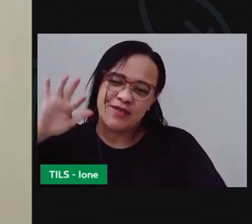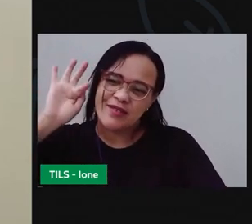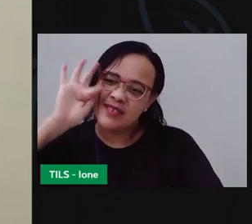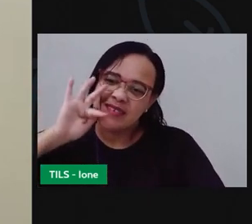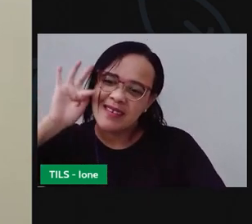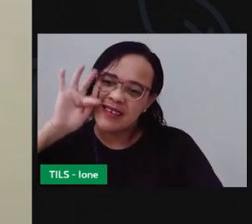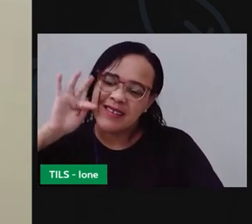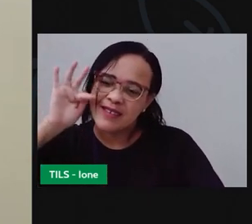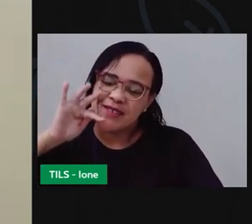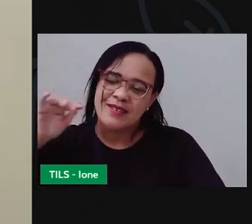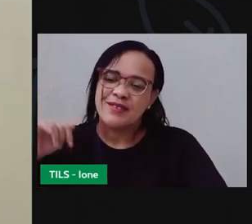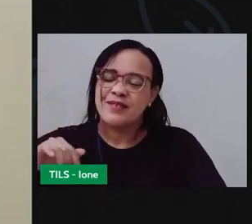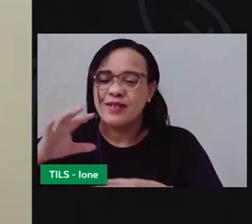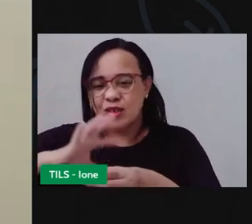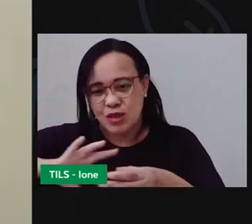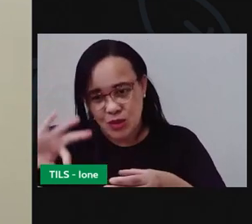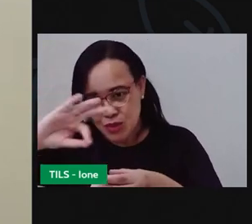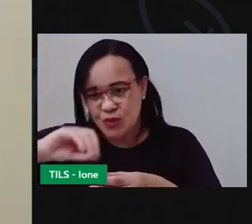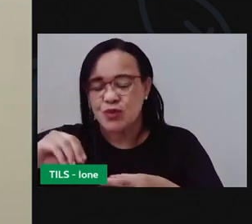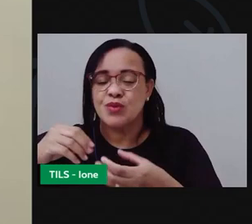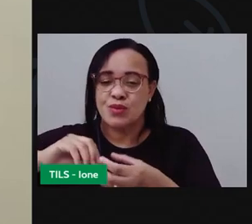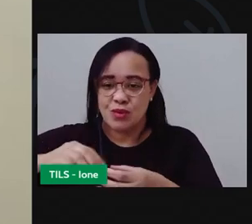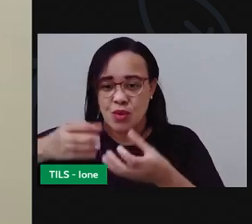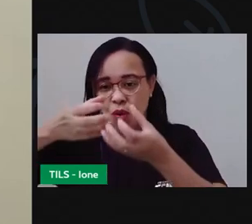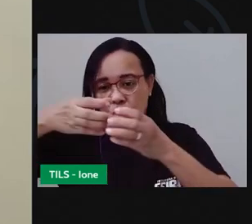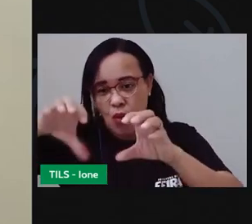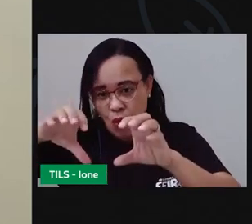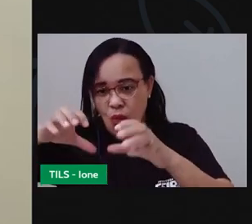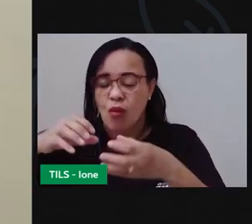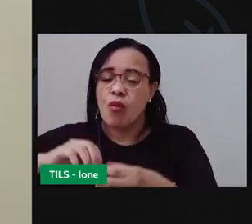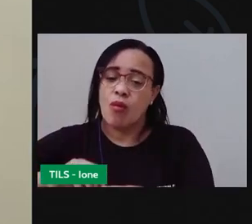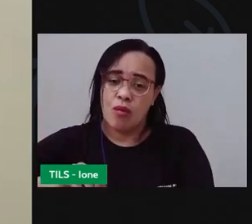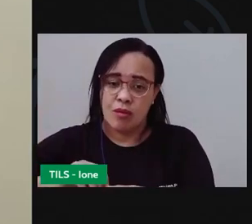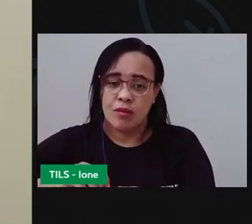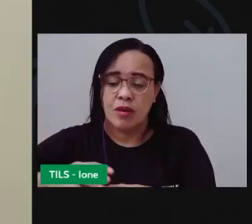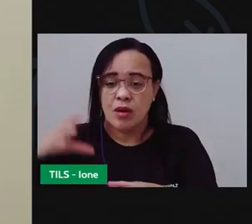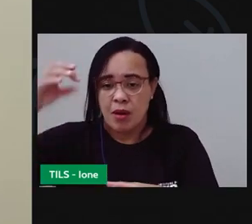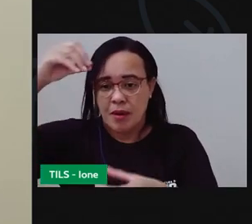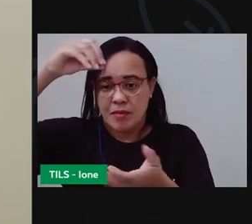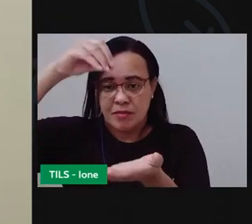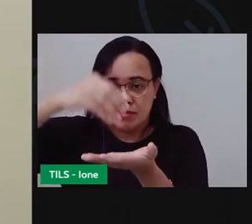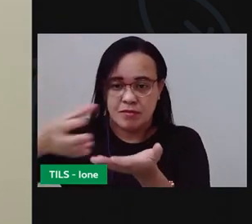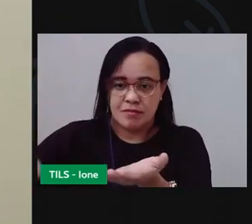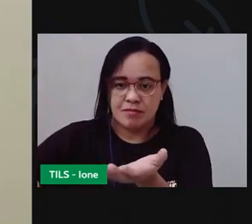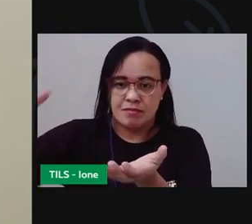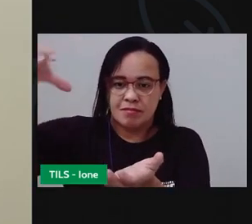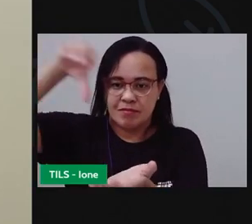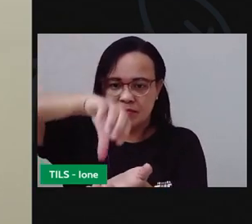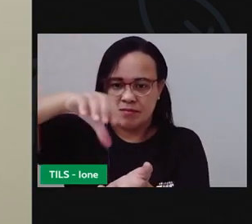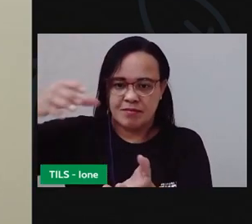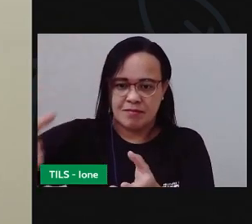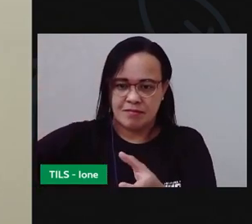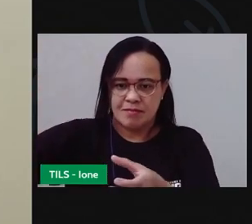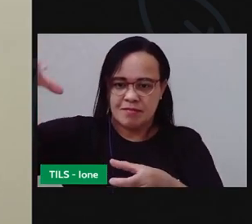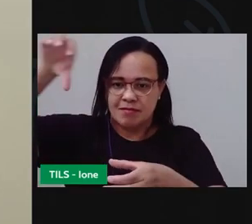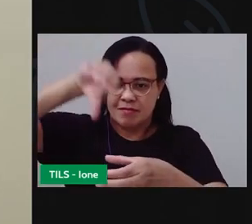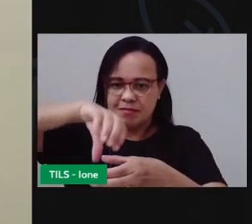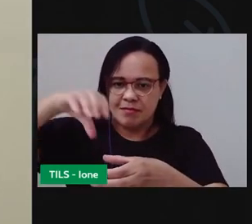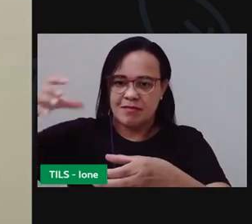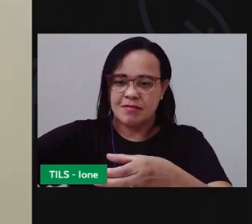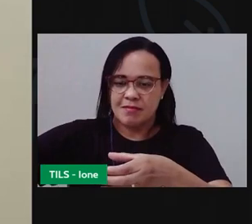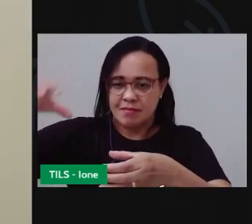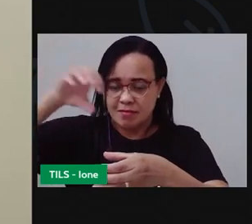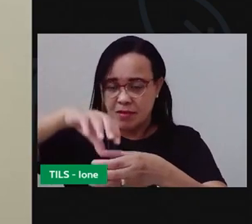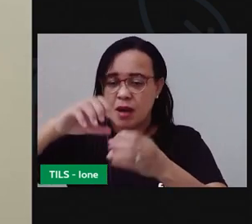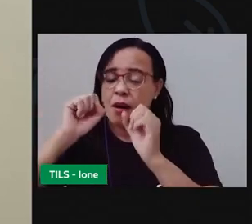pode colocar também cascas de ovos você vai colocar aqui junto com folhas secas nessa primeira parte